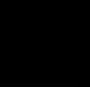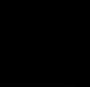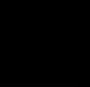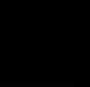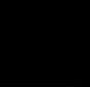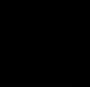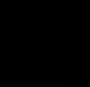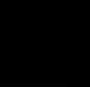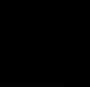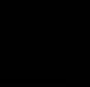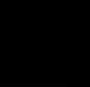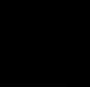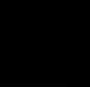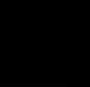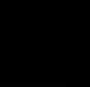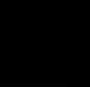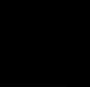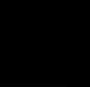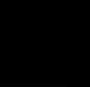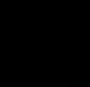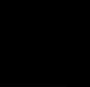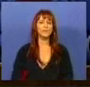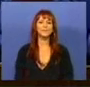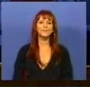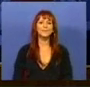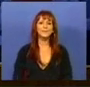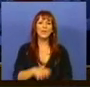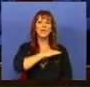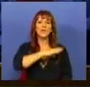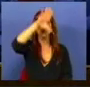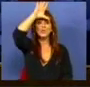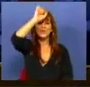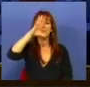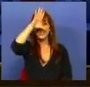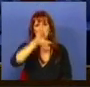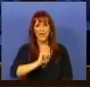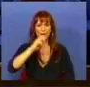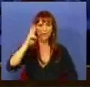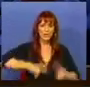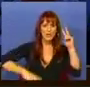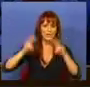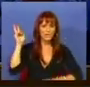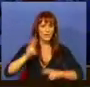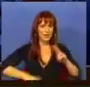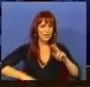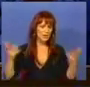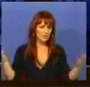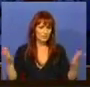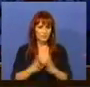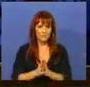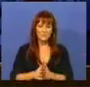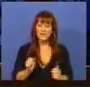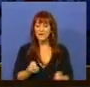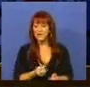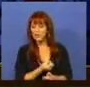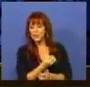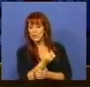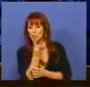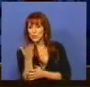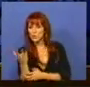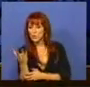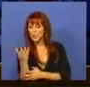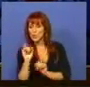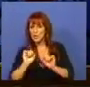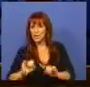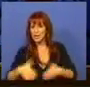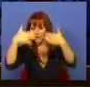Muito obrigado, Sr. Presidente. Sr. Ministro do Estado das Finanças, no conjunto de